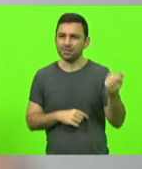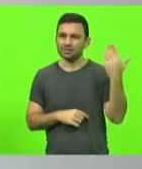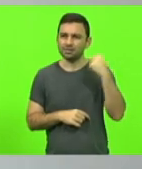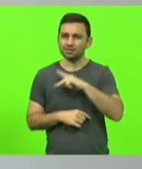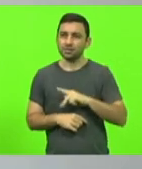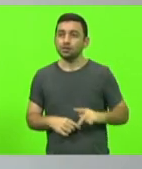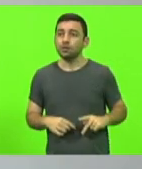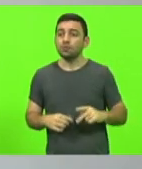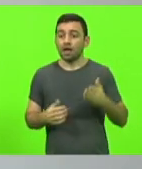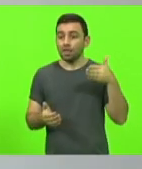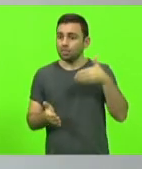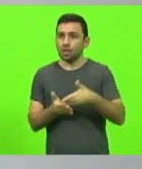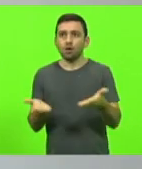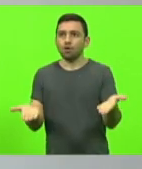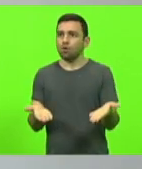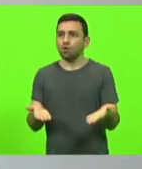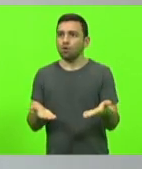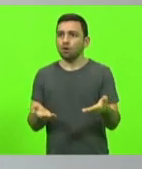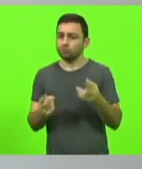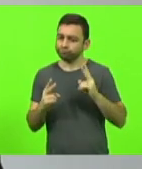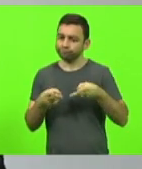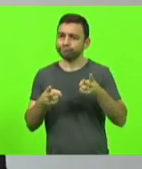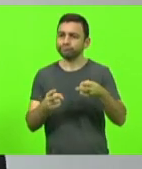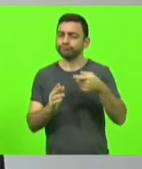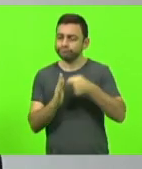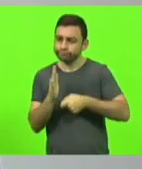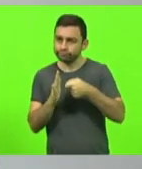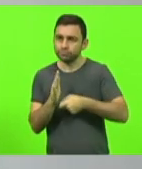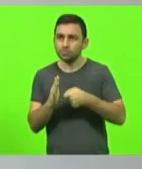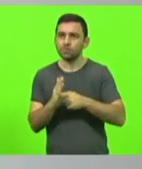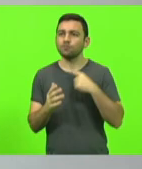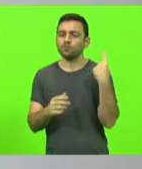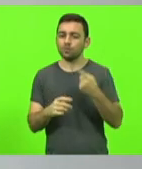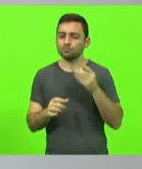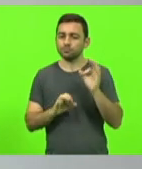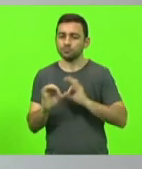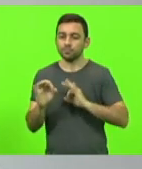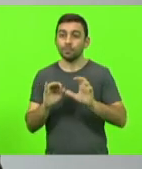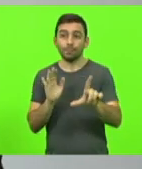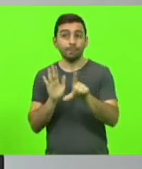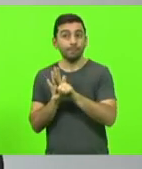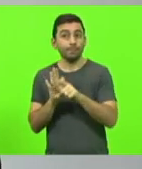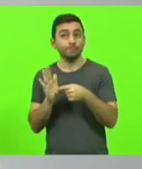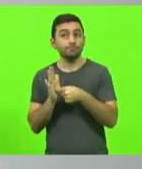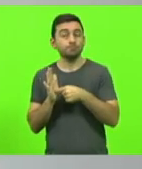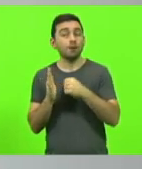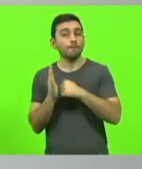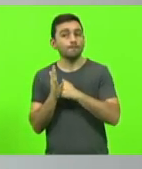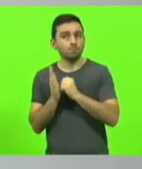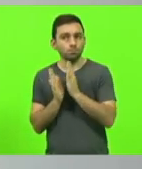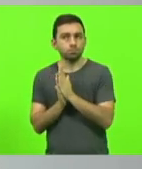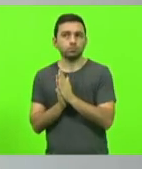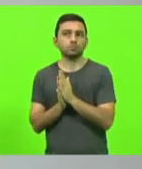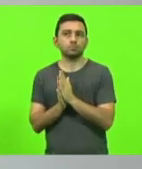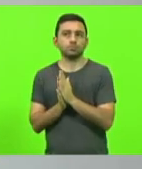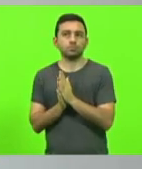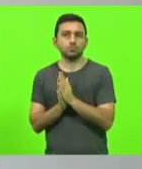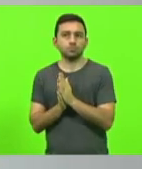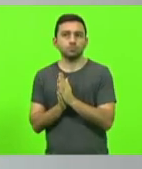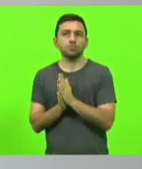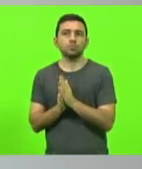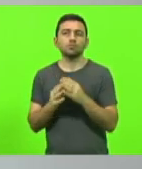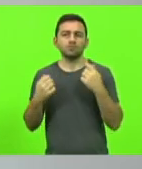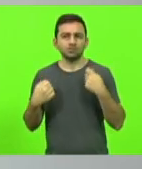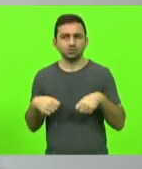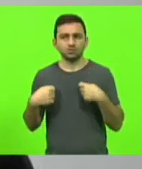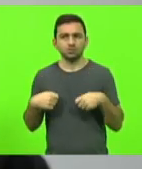insistindo nessa prática criminosa. E aí, o nós fizemos? Uma lei que multa, que multa essa